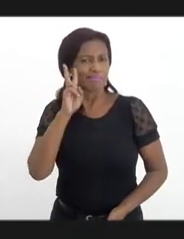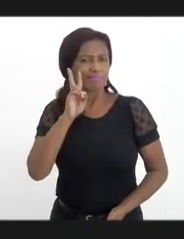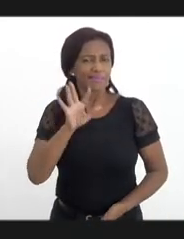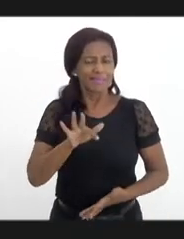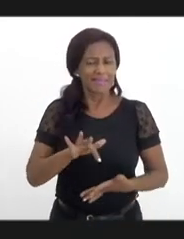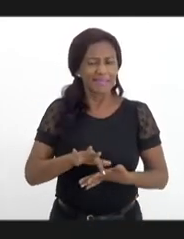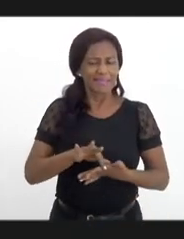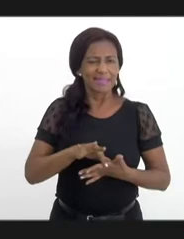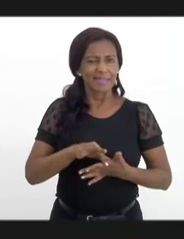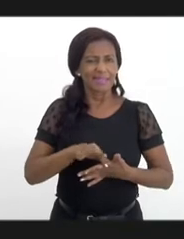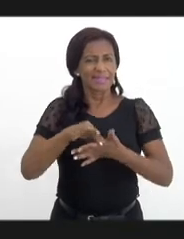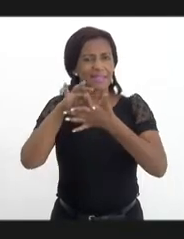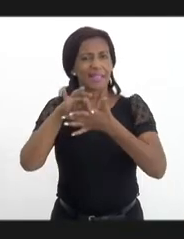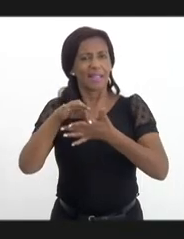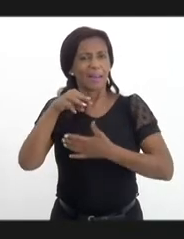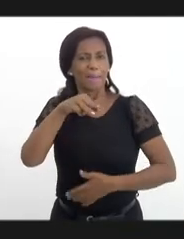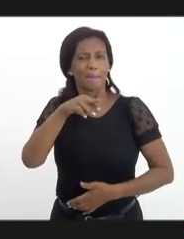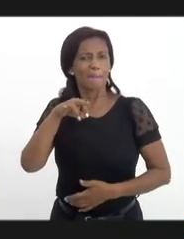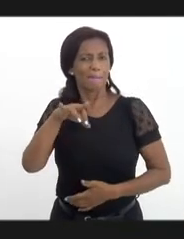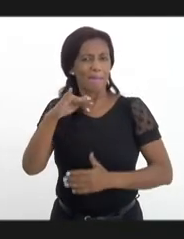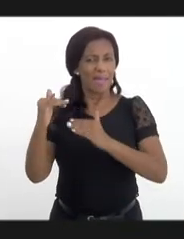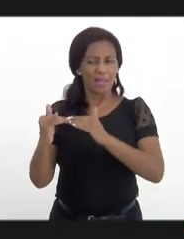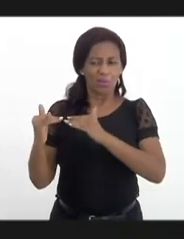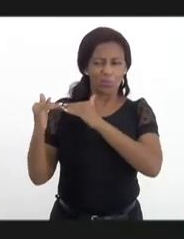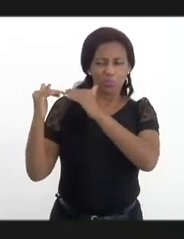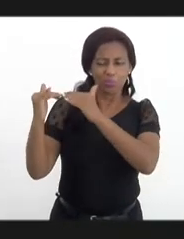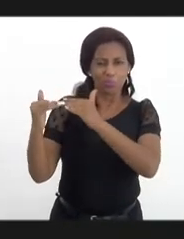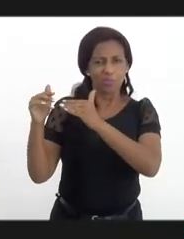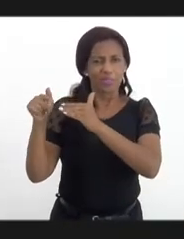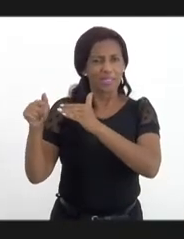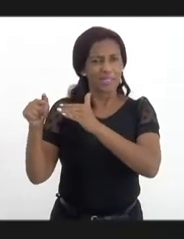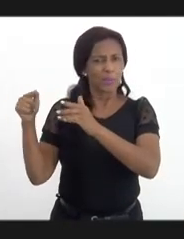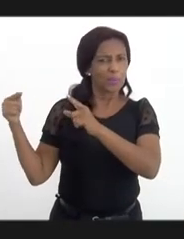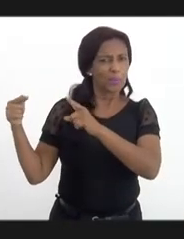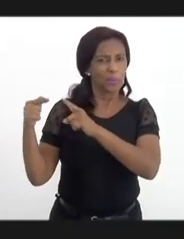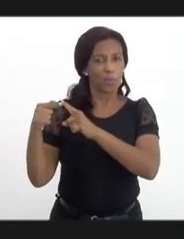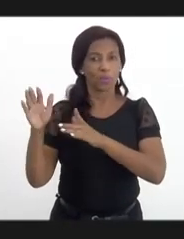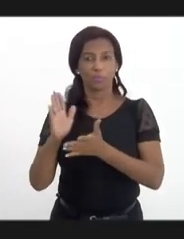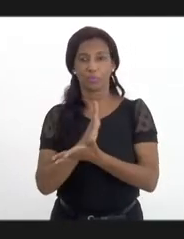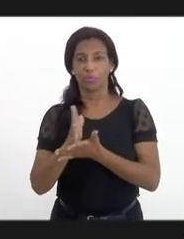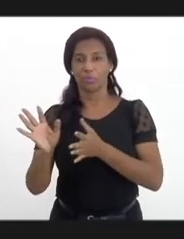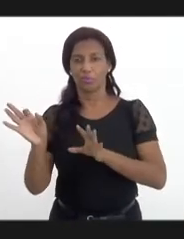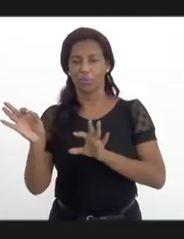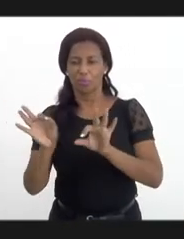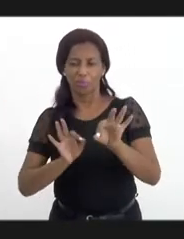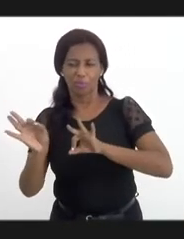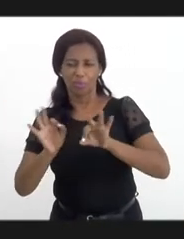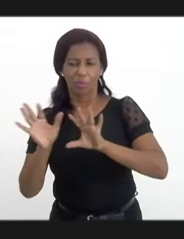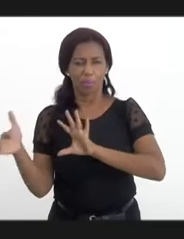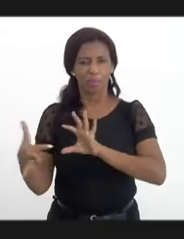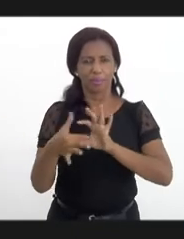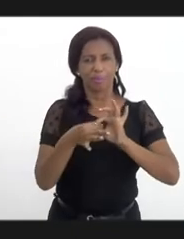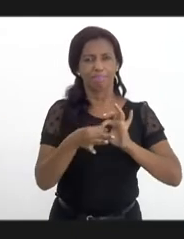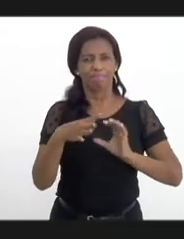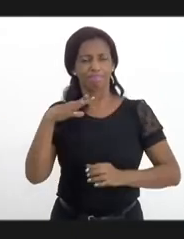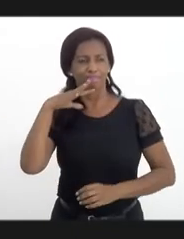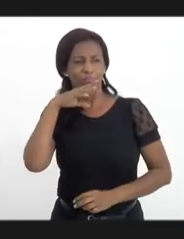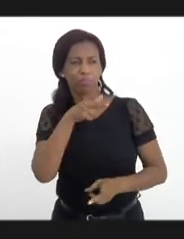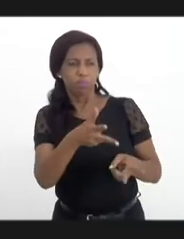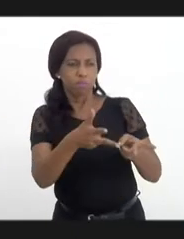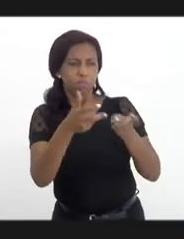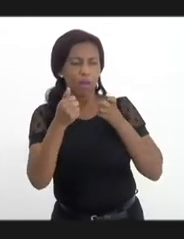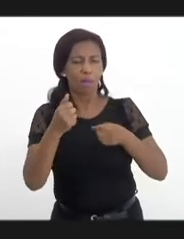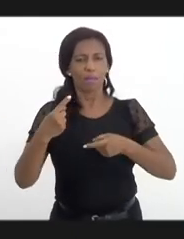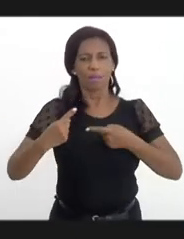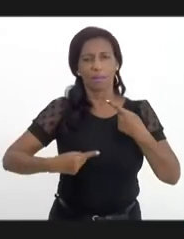mérito dessa conversa e o ponto que acho que, de alguma maneira, nos unifica, que é a percepção de que